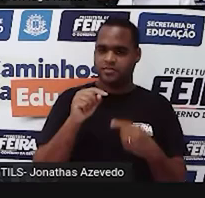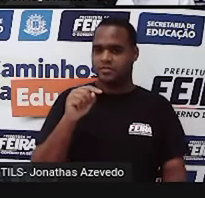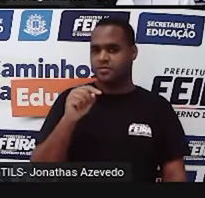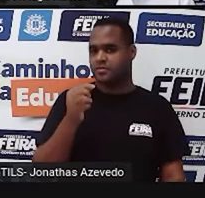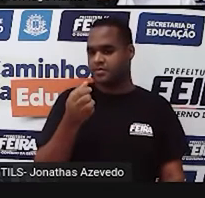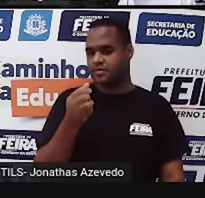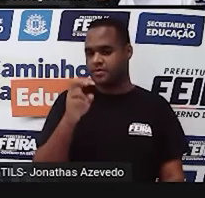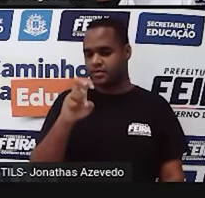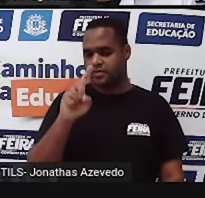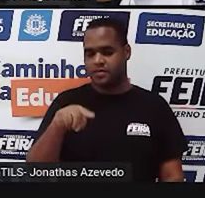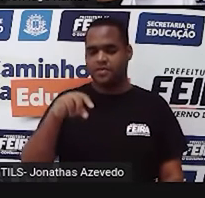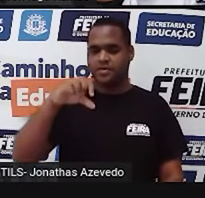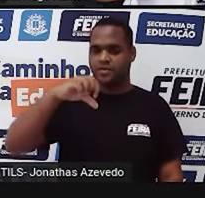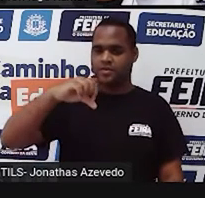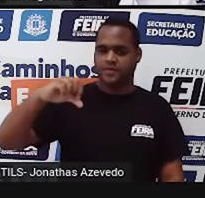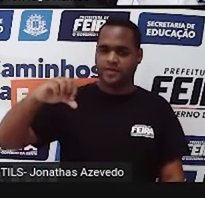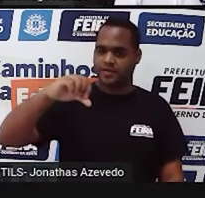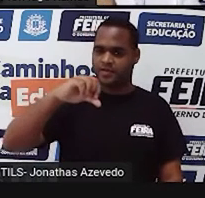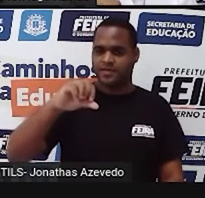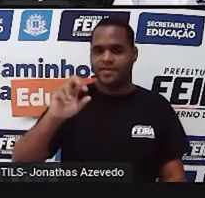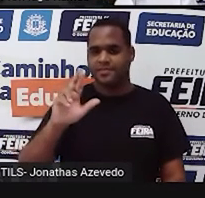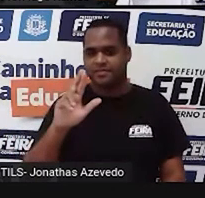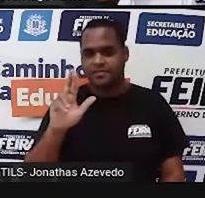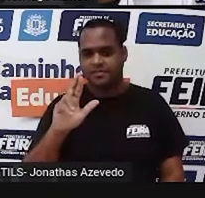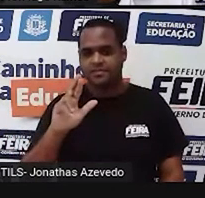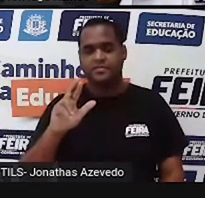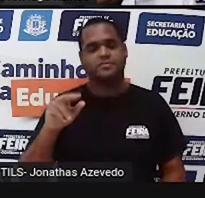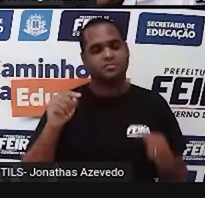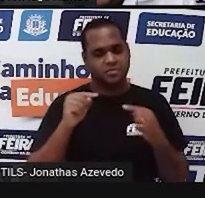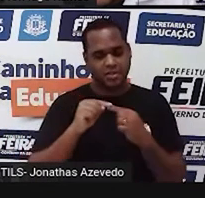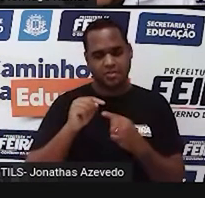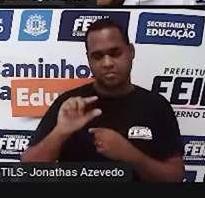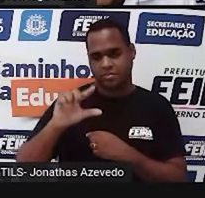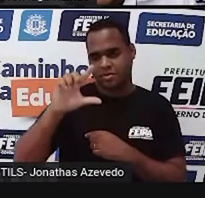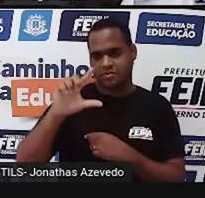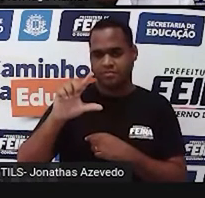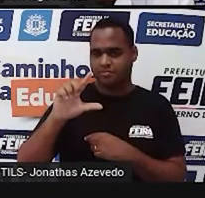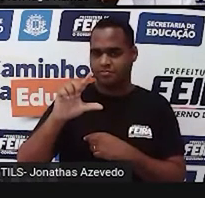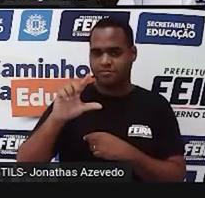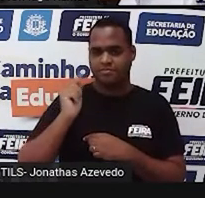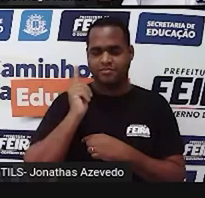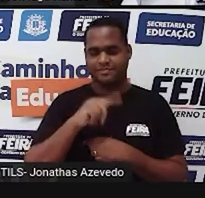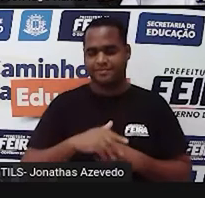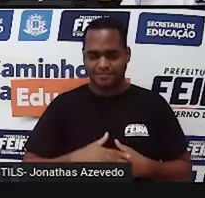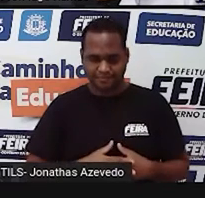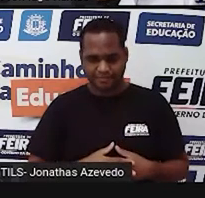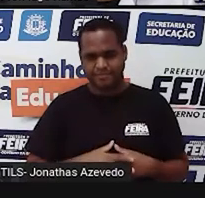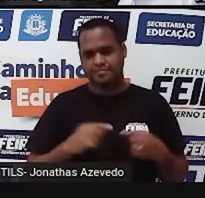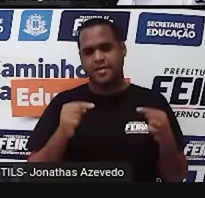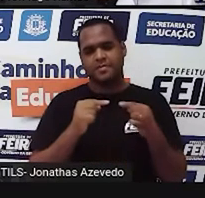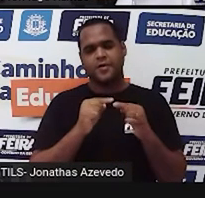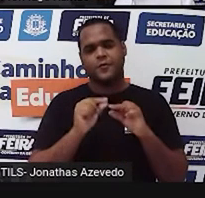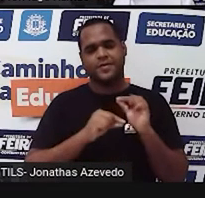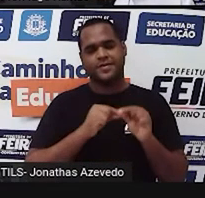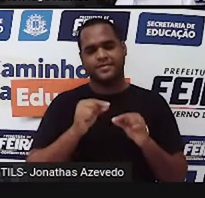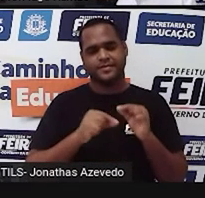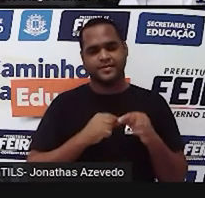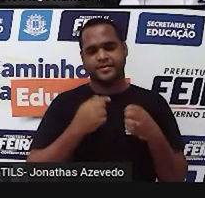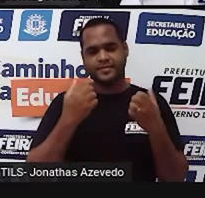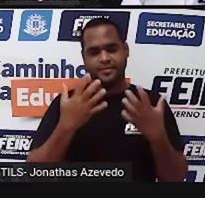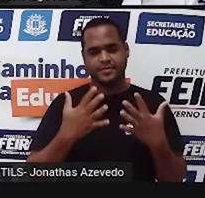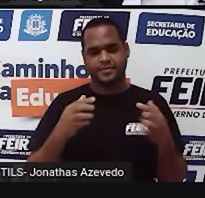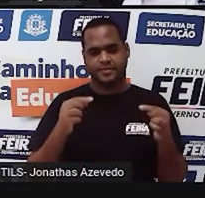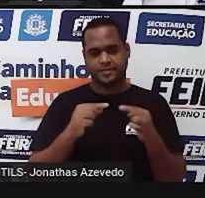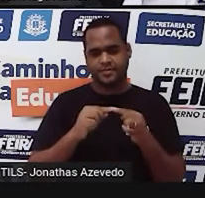,99 por litro. O que é que isso quer dizer? Quer